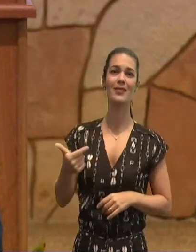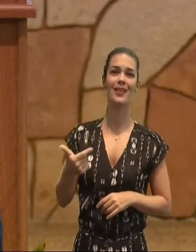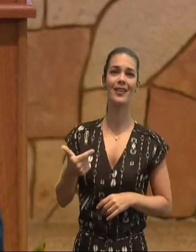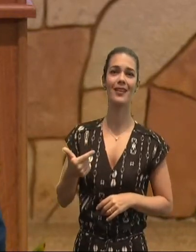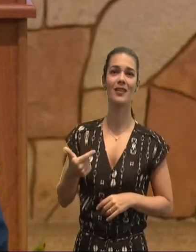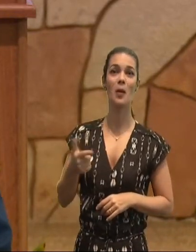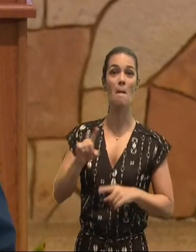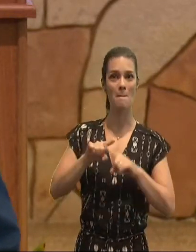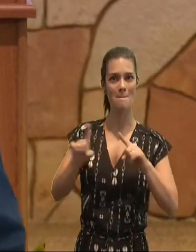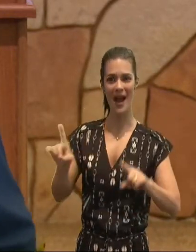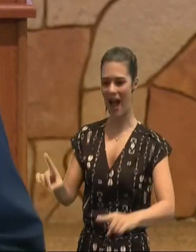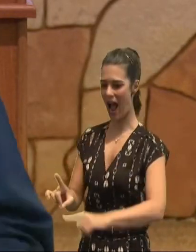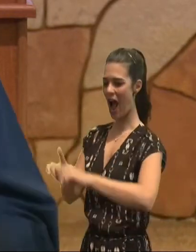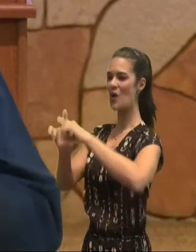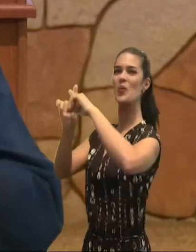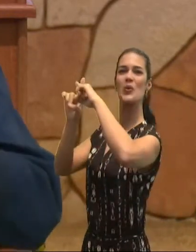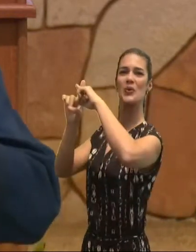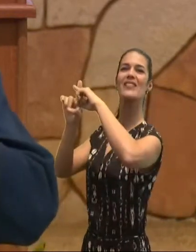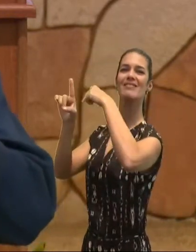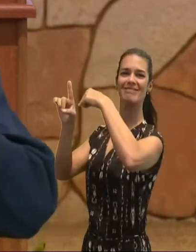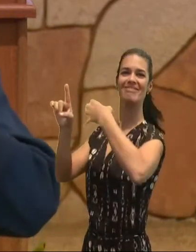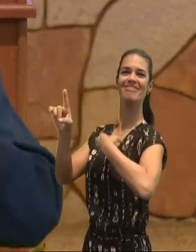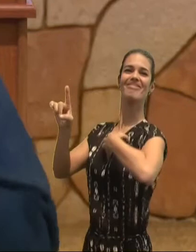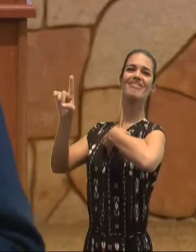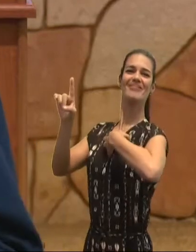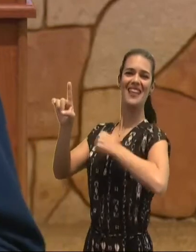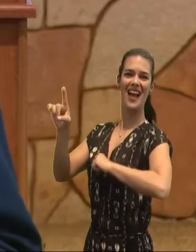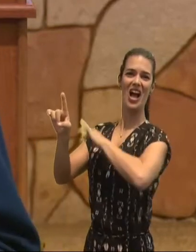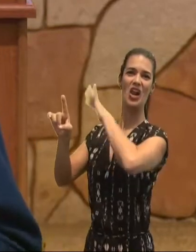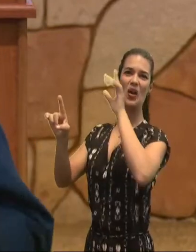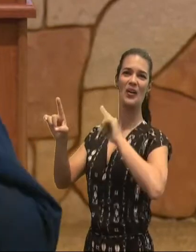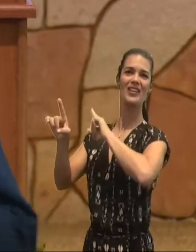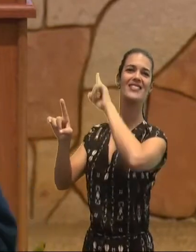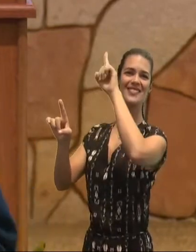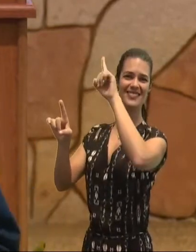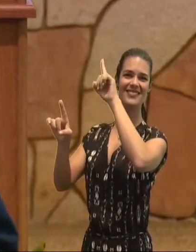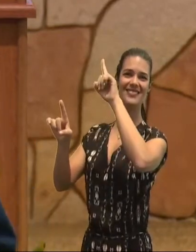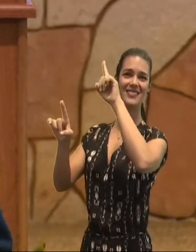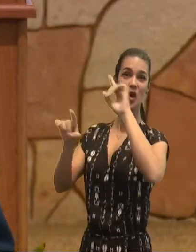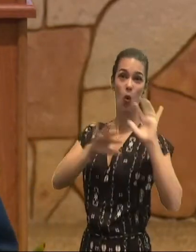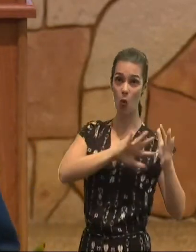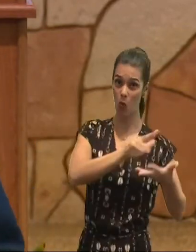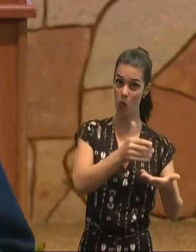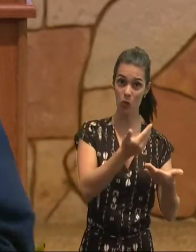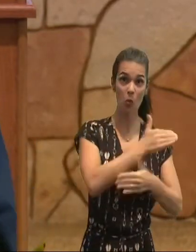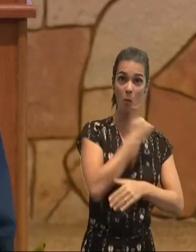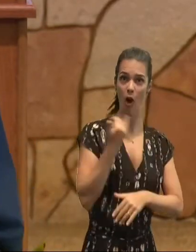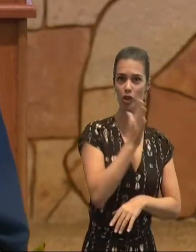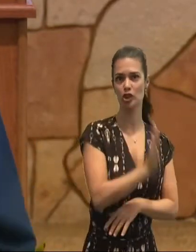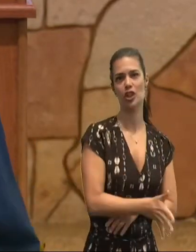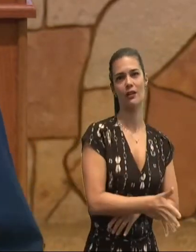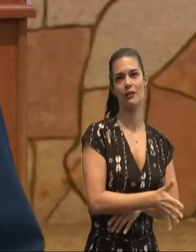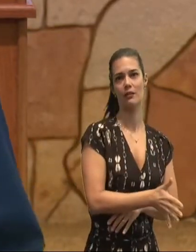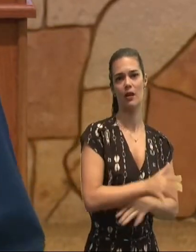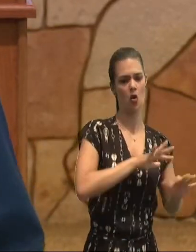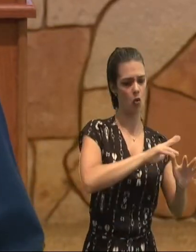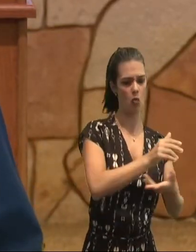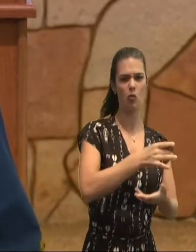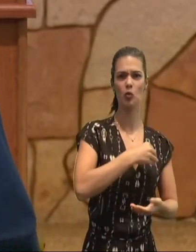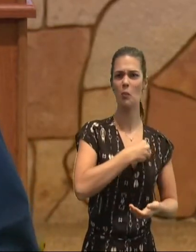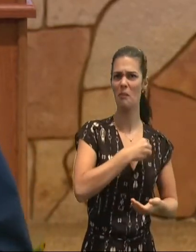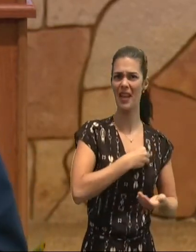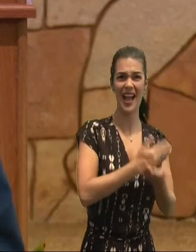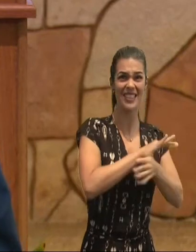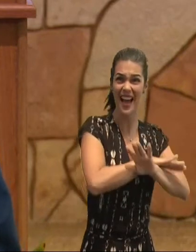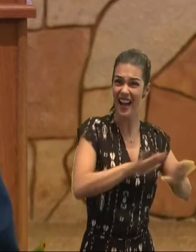Cristo, pela qual o mundo, está crucificado para mim, e eu para o mundo, porque nem a circuncisão, é coisa